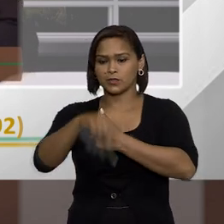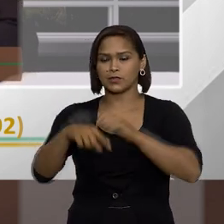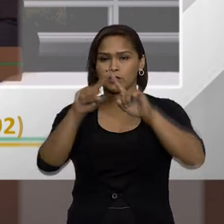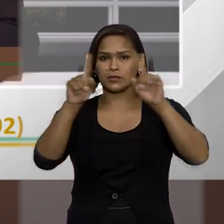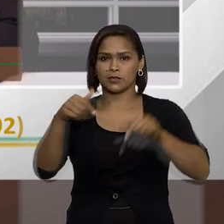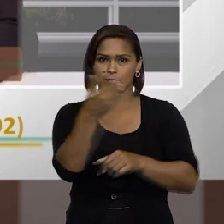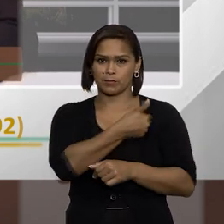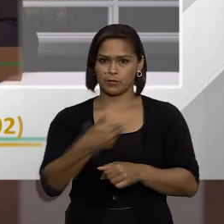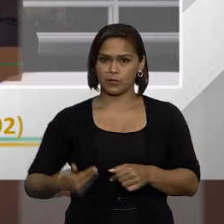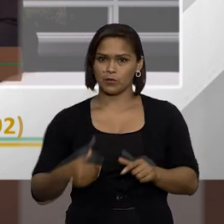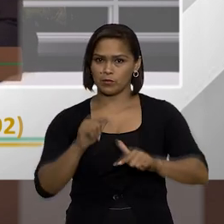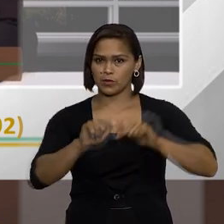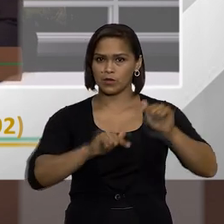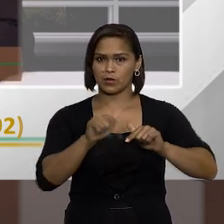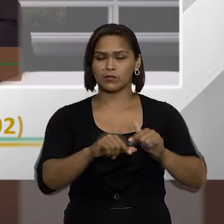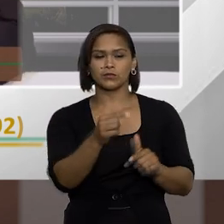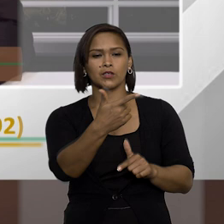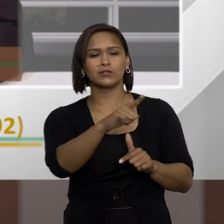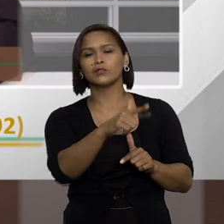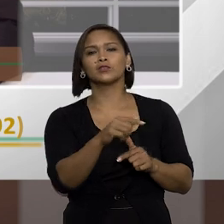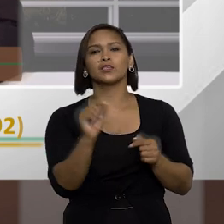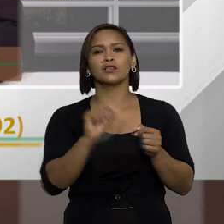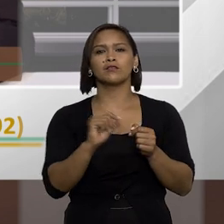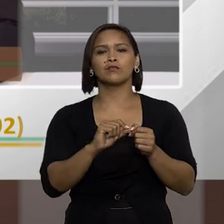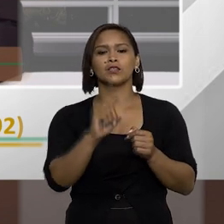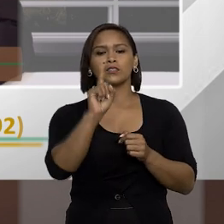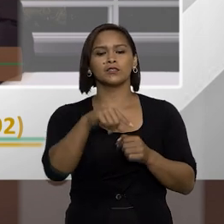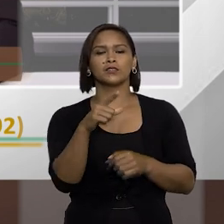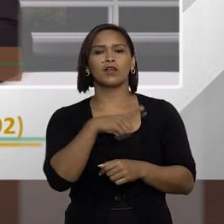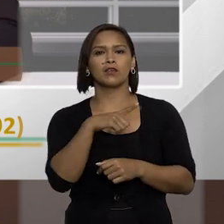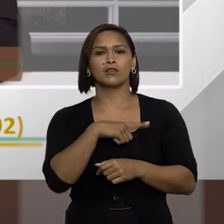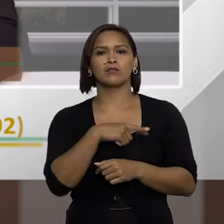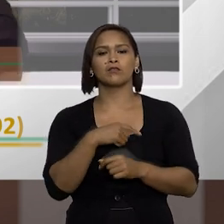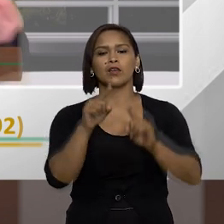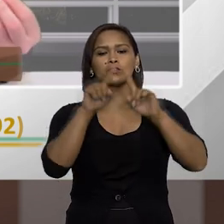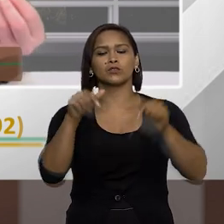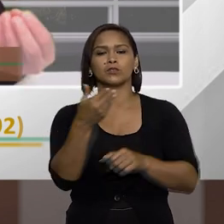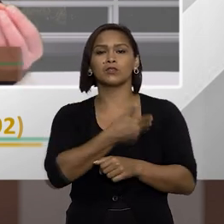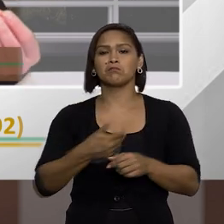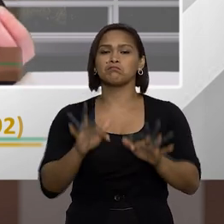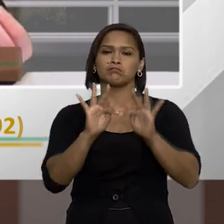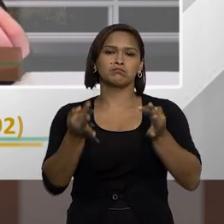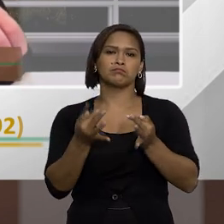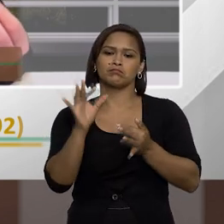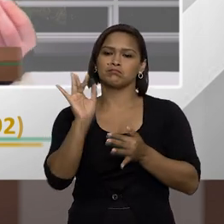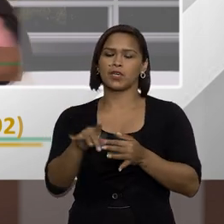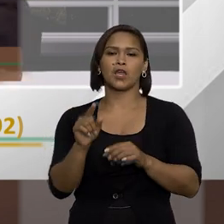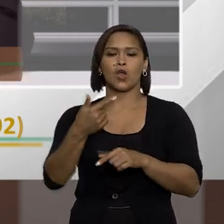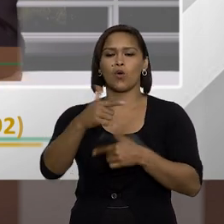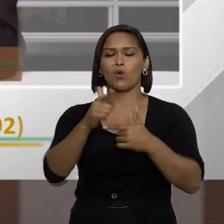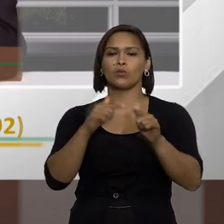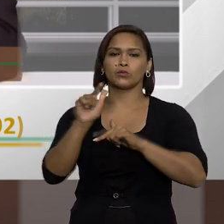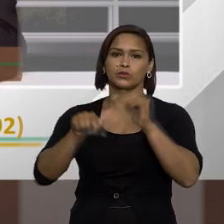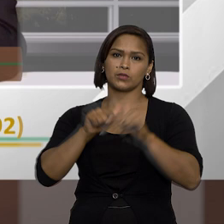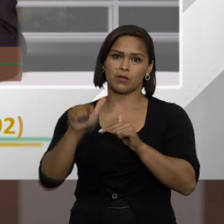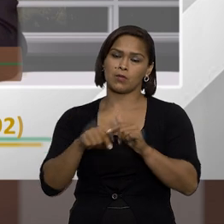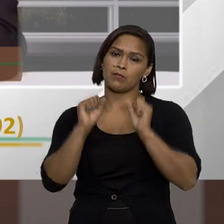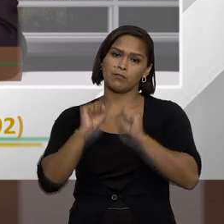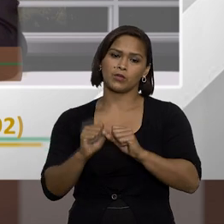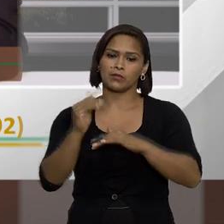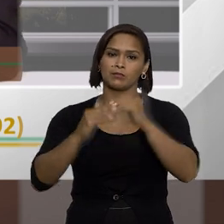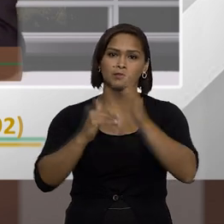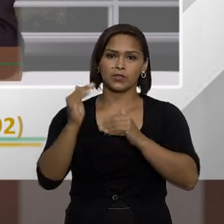do serviço público e o que não seria feito se nós tivéssemos um servidor que simplesmente está em outra função